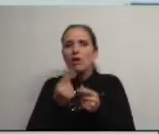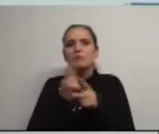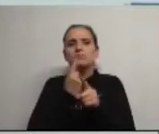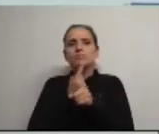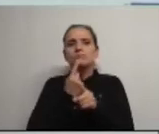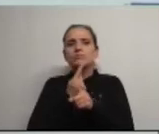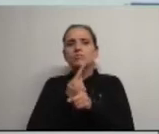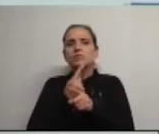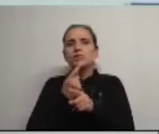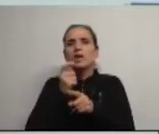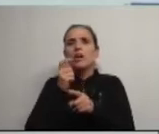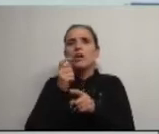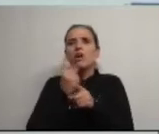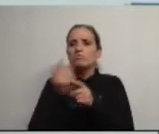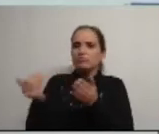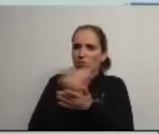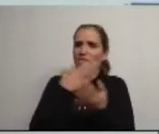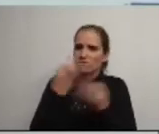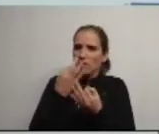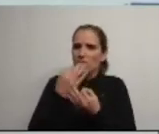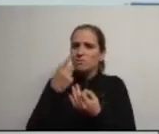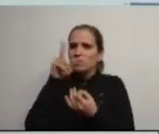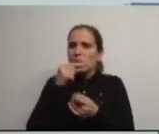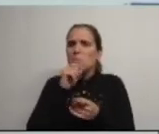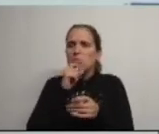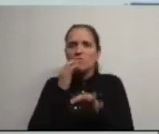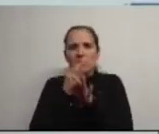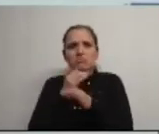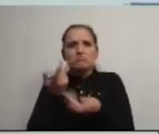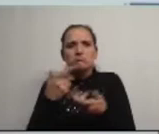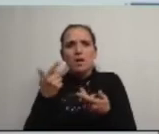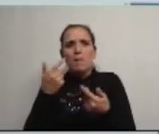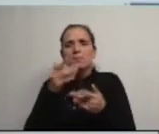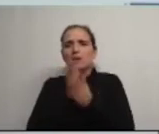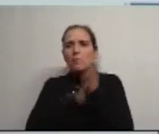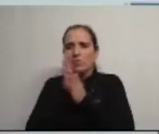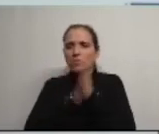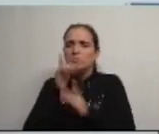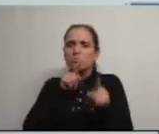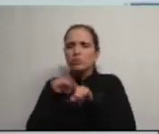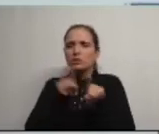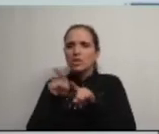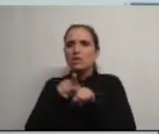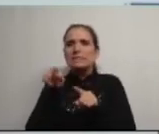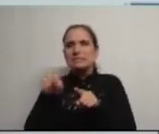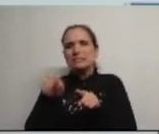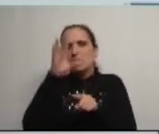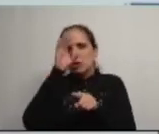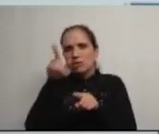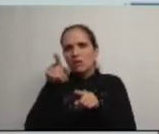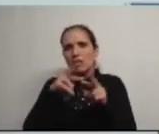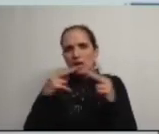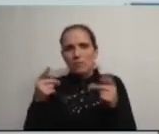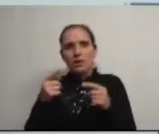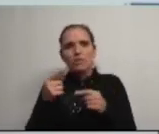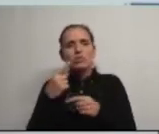ainda que o evento tenha os seus méritos eu também podia mas não vou aproveitar aqui politicamente o facto deste executivo ter um ou